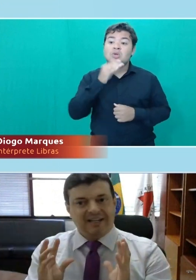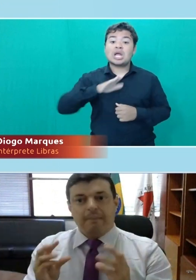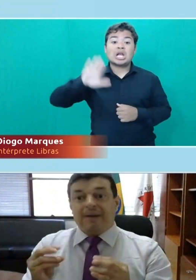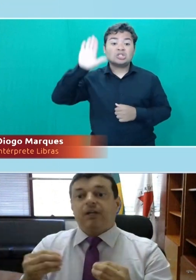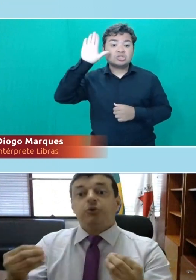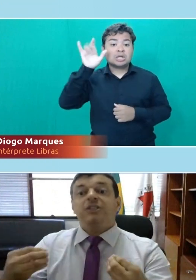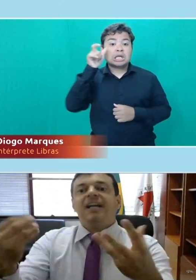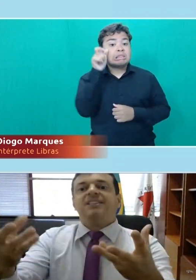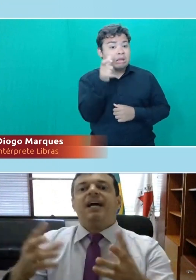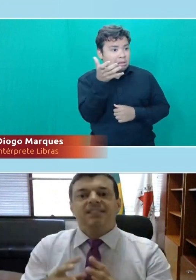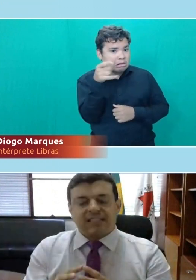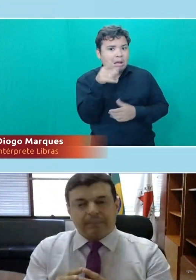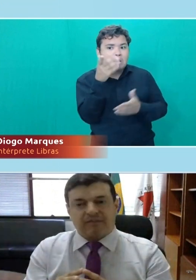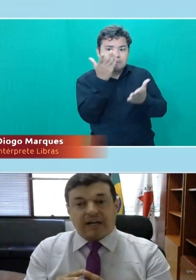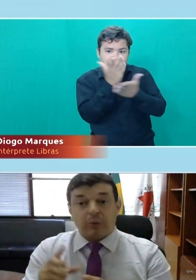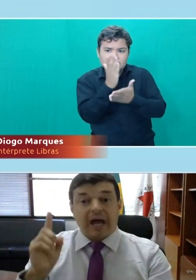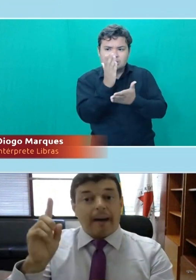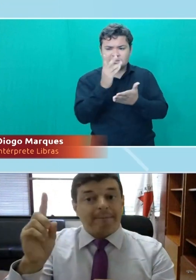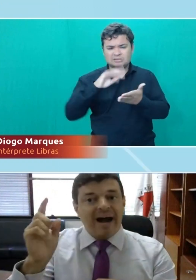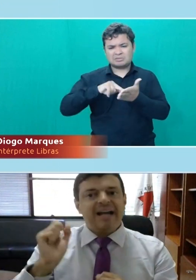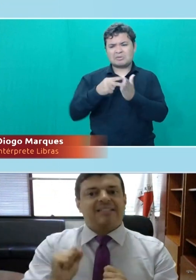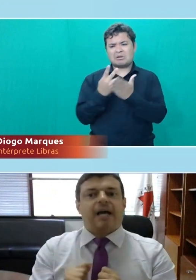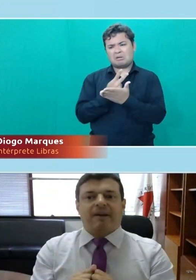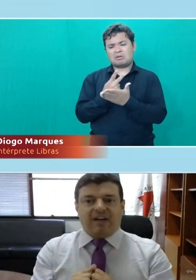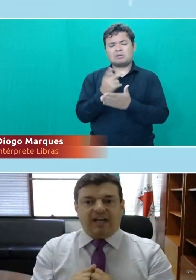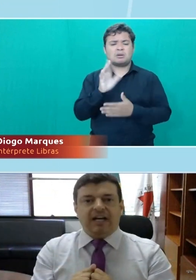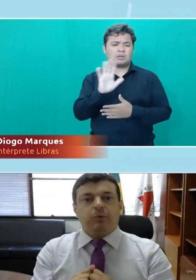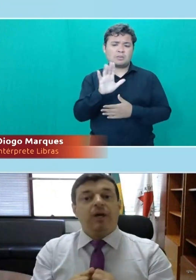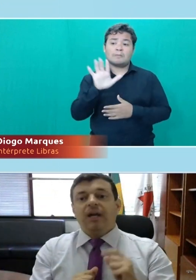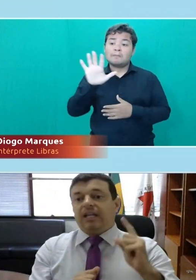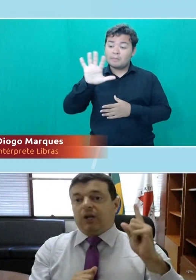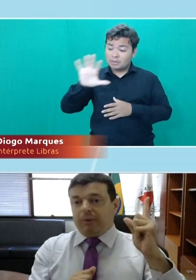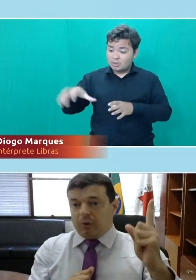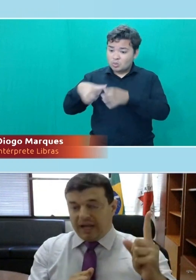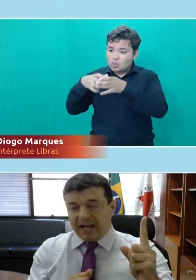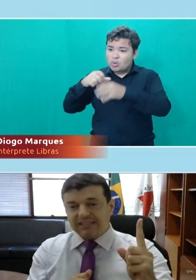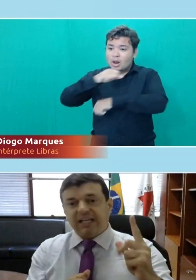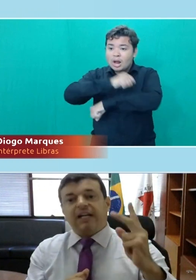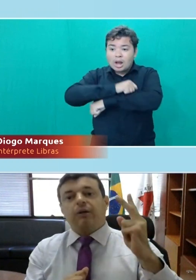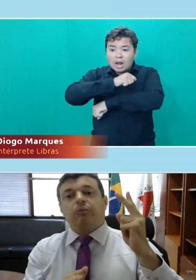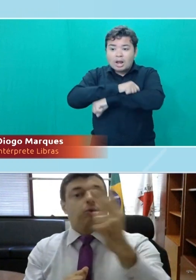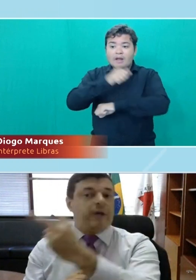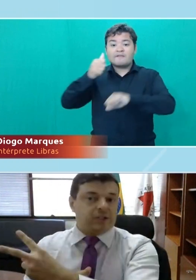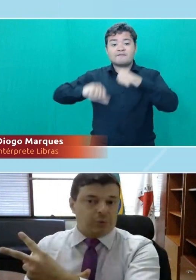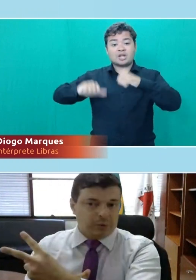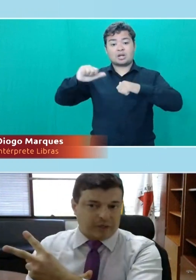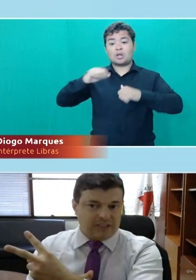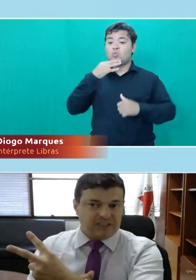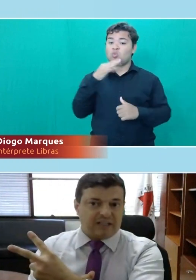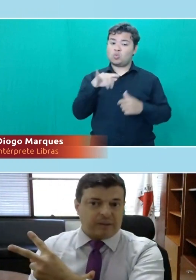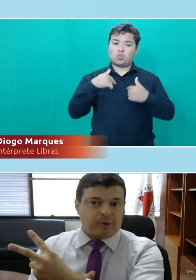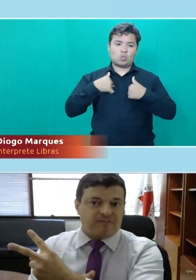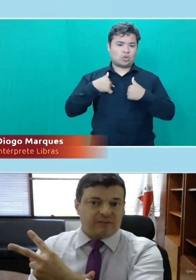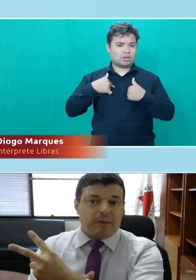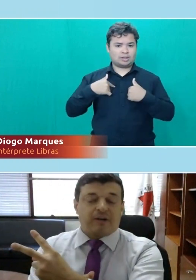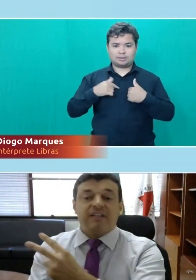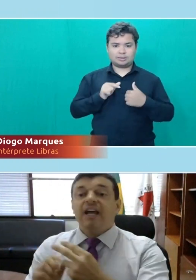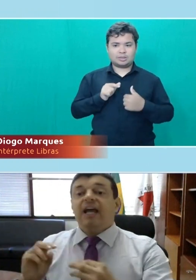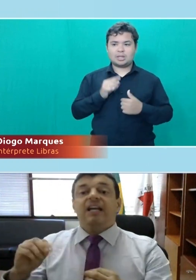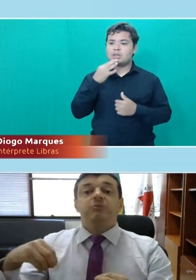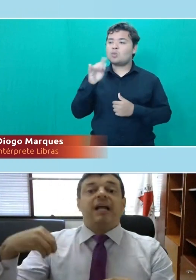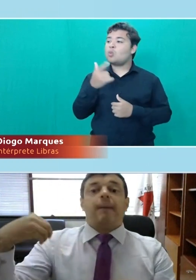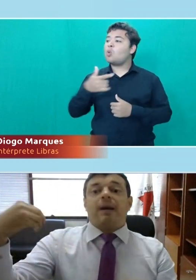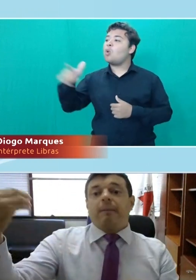errada, mas eu sou interessado em ser aprovado. A banca que está me avaliando não me conhece, ela não conhece o outro candidato aprovado,